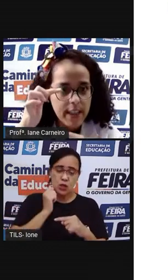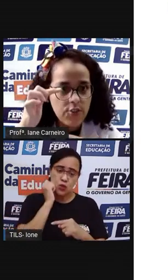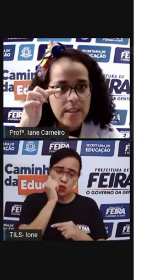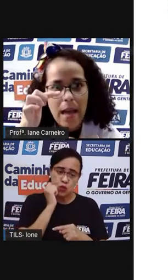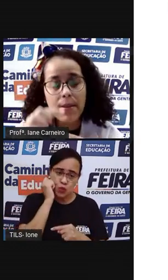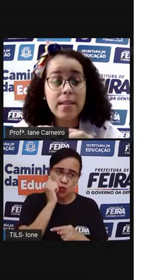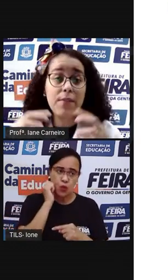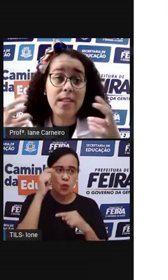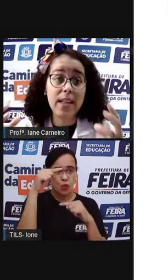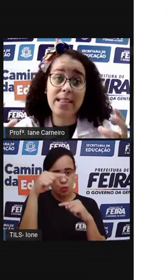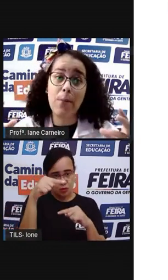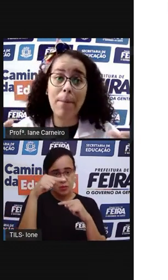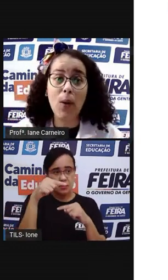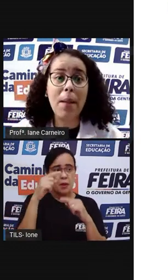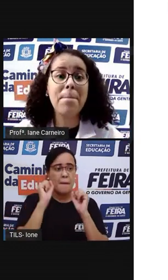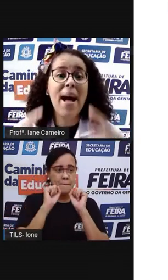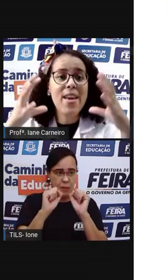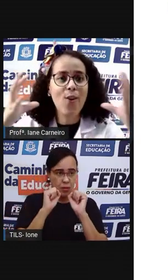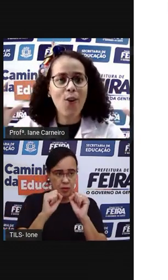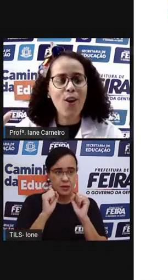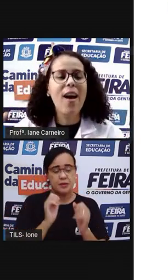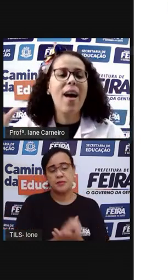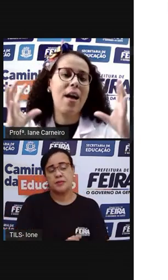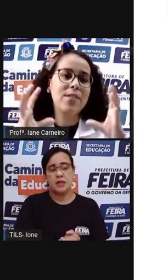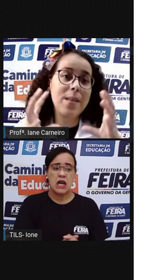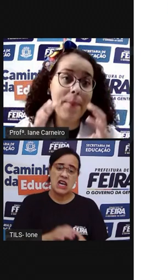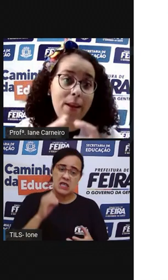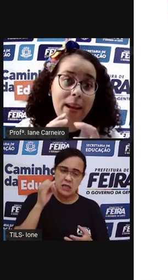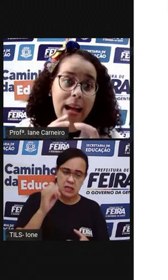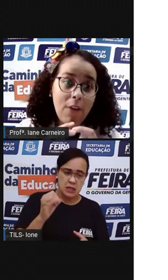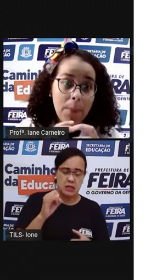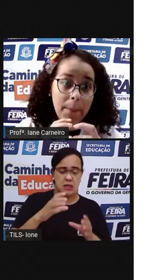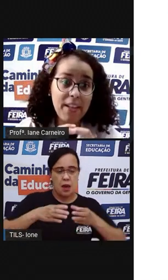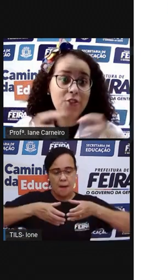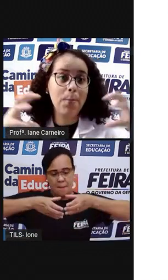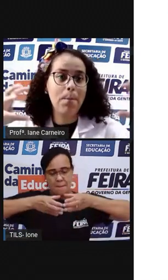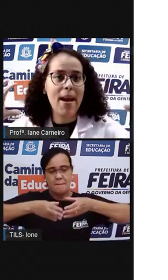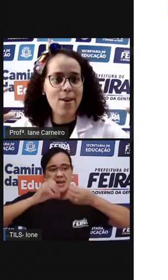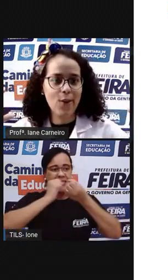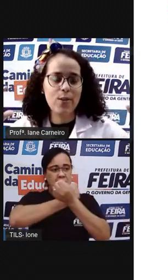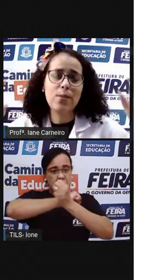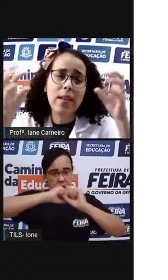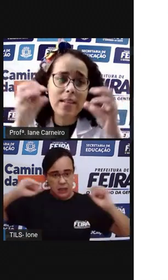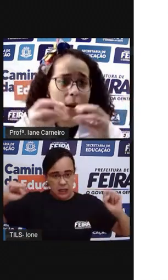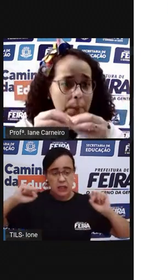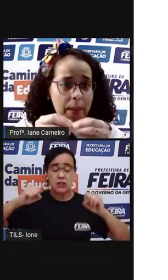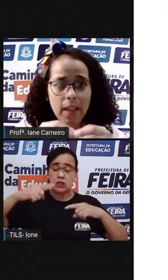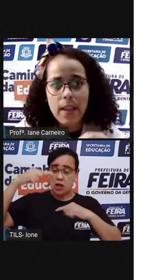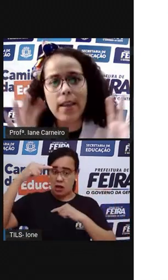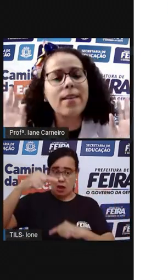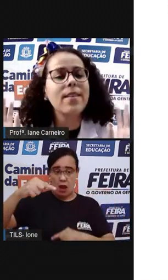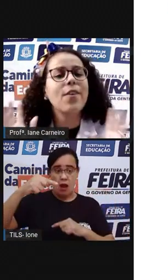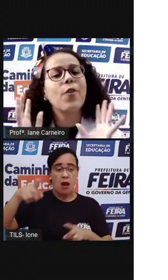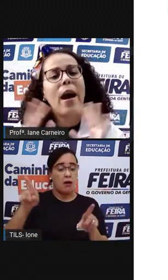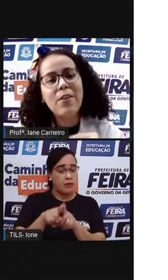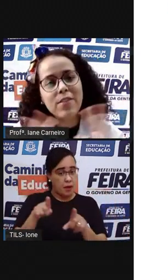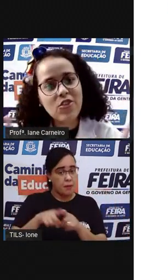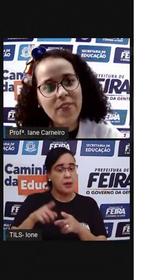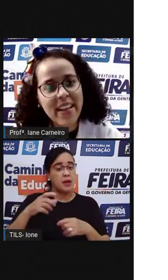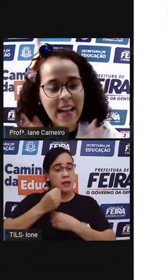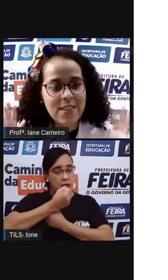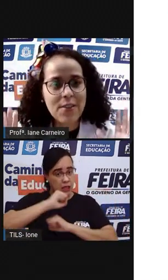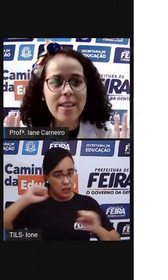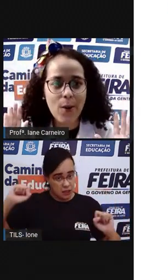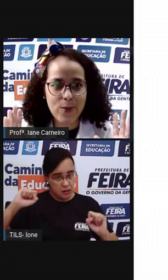refrigerante, sabe? Se você quiser uma bola maior, aí você pega uma garrafa pet maior. Se você quiser uma pequenininha, a que